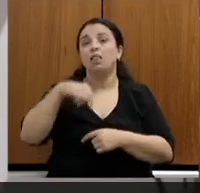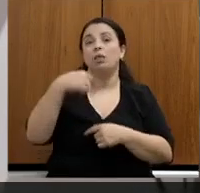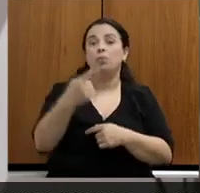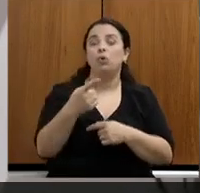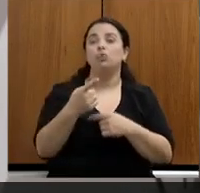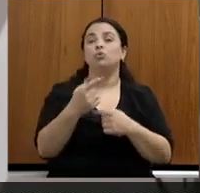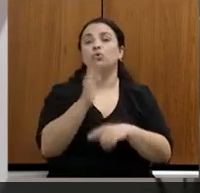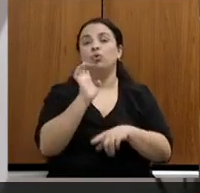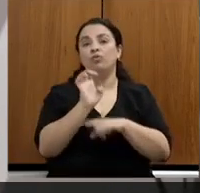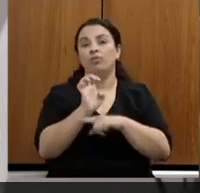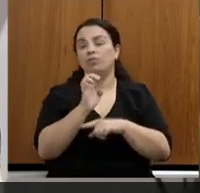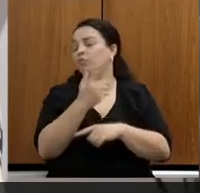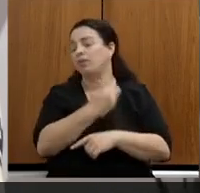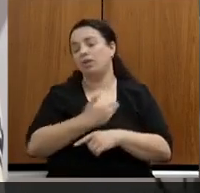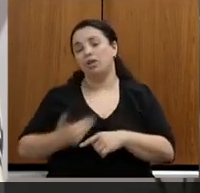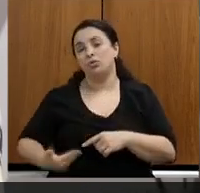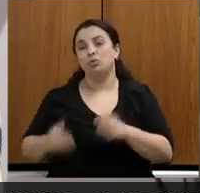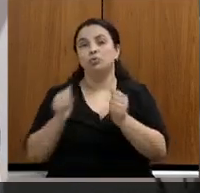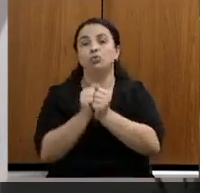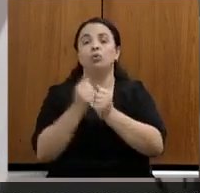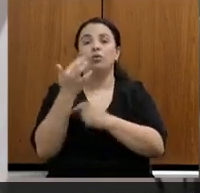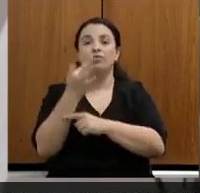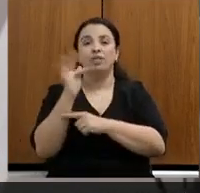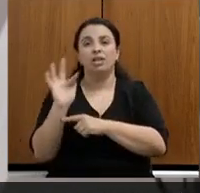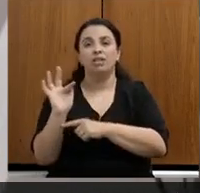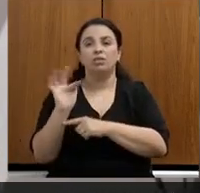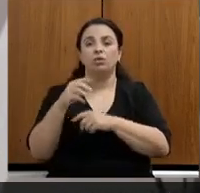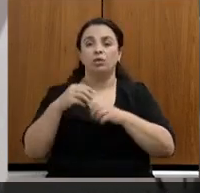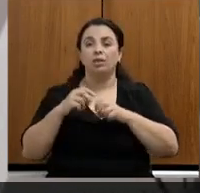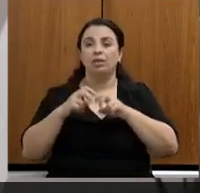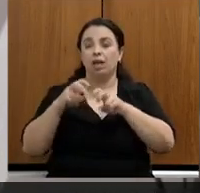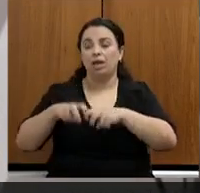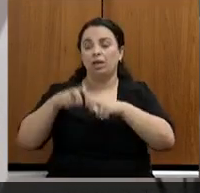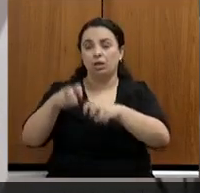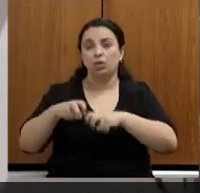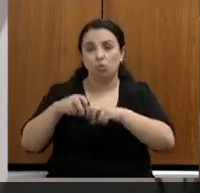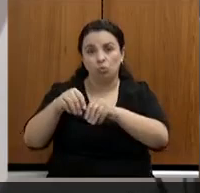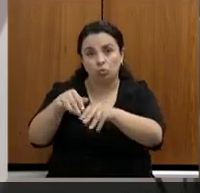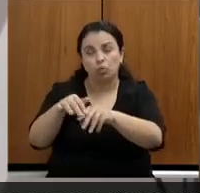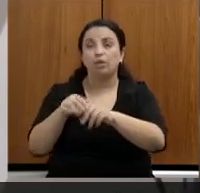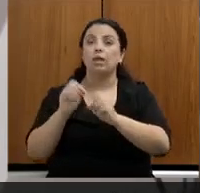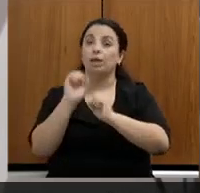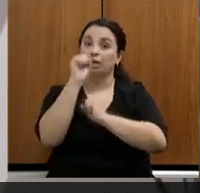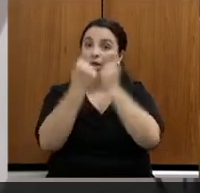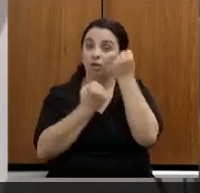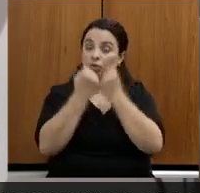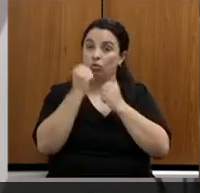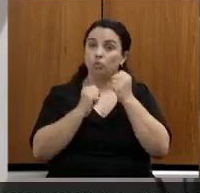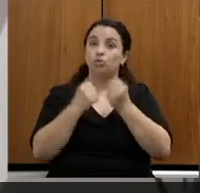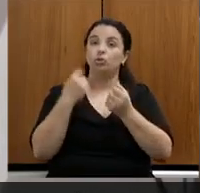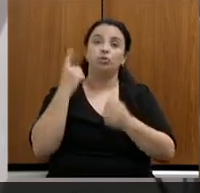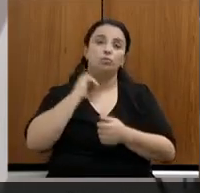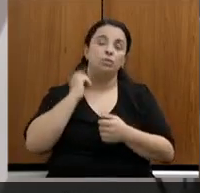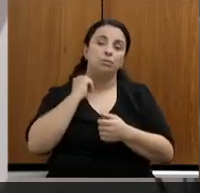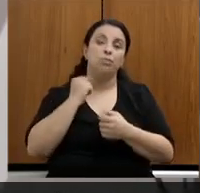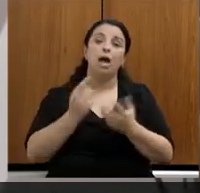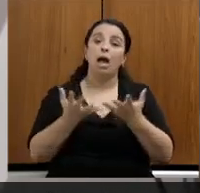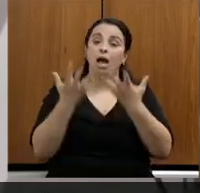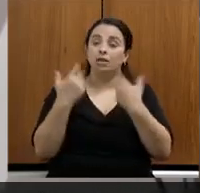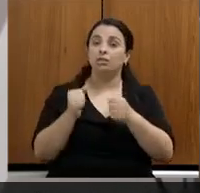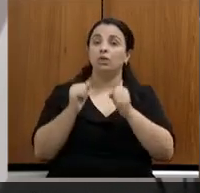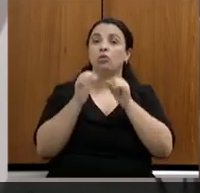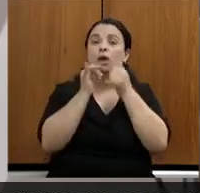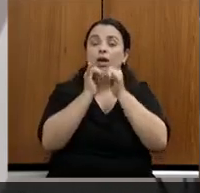junto com a Federação da Agricultura e da Indústria de Minas Gerais, assumiram um compromisso à adesão à campanha Race to Zero de